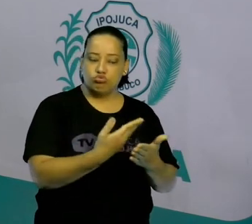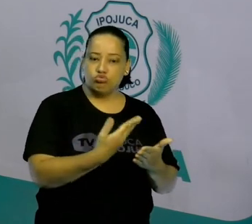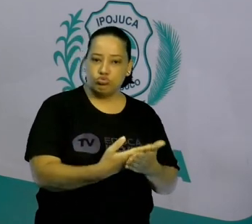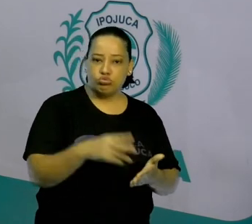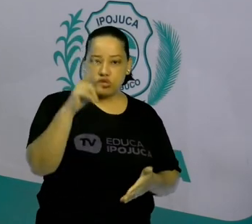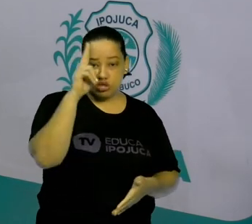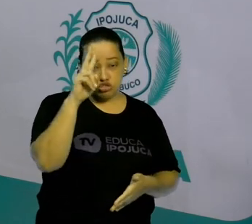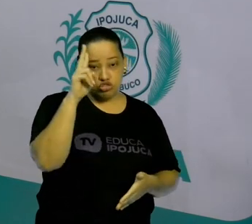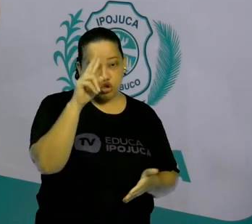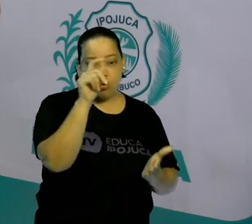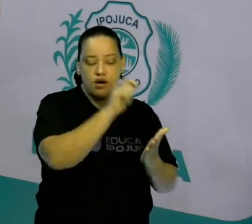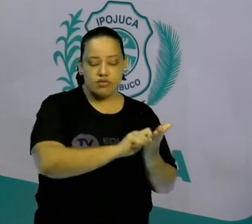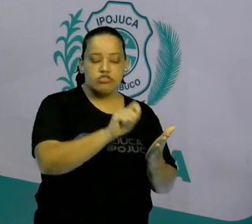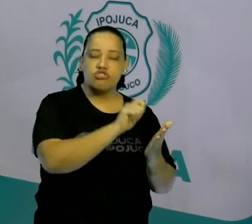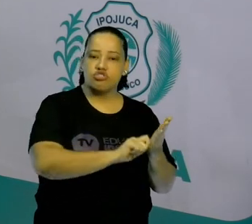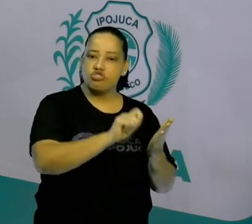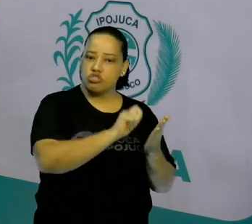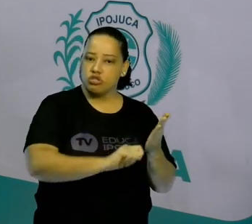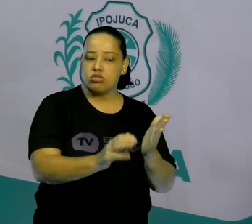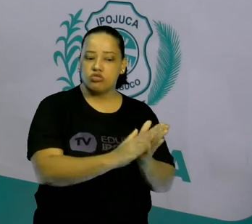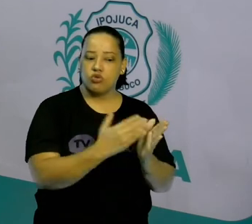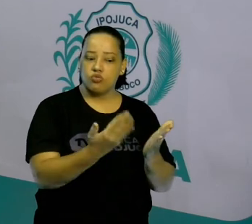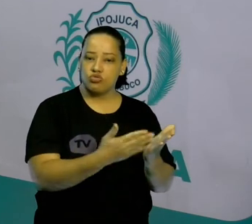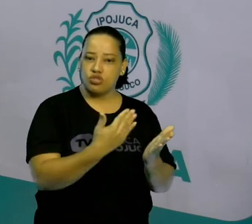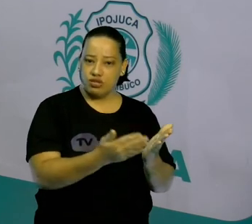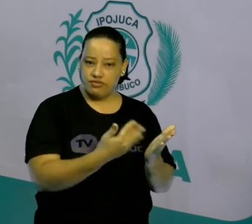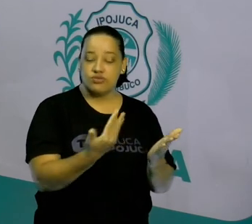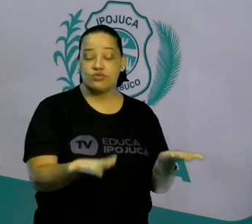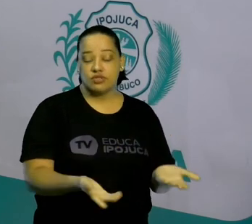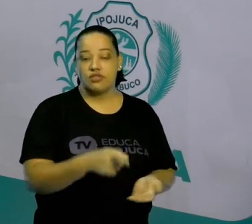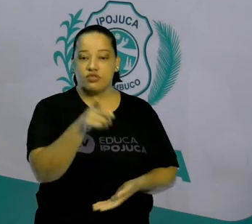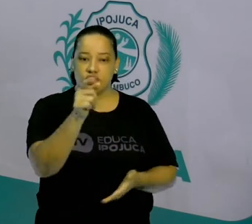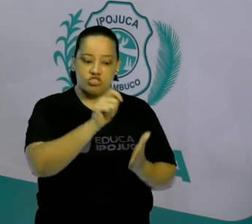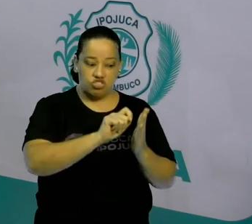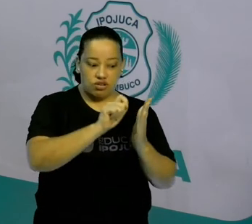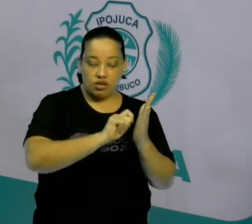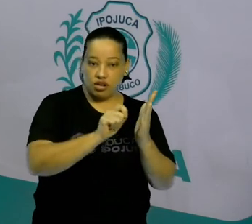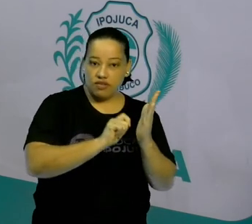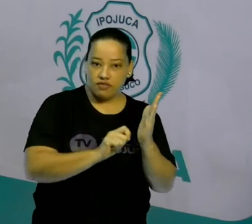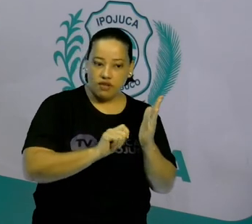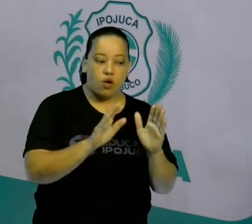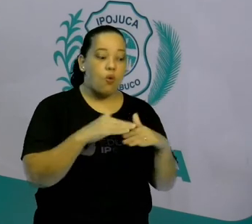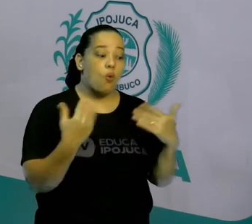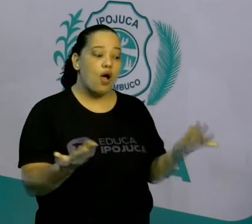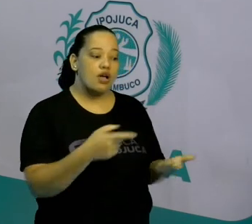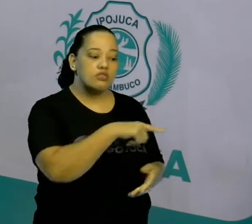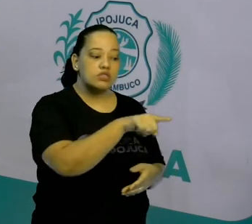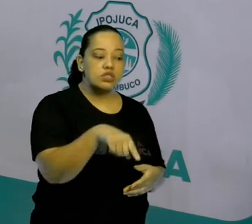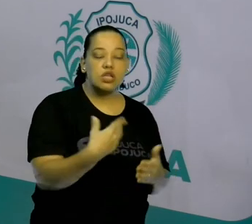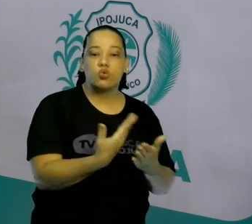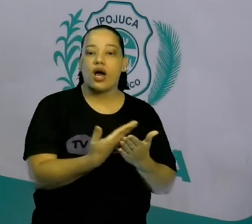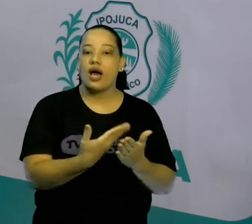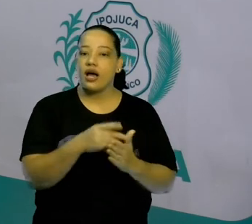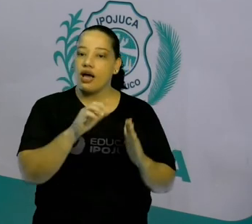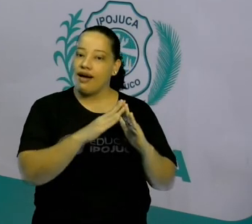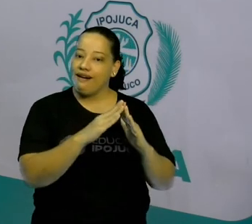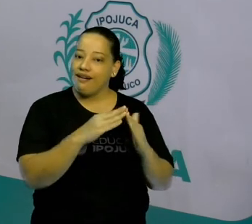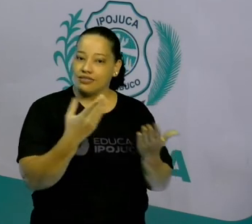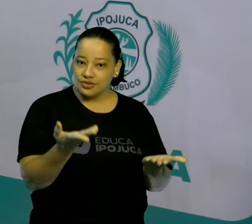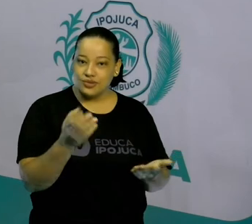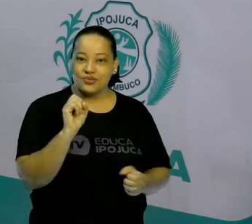fontes históricas escritas, os livros. Escreva aí no seu caderno quais fontes históricas tem na sua casa.